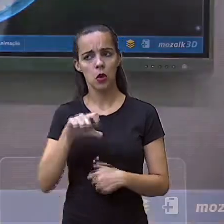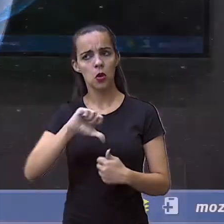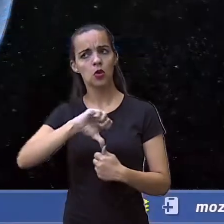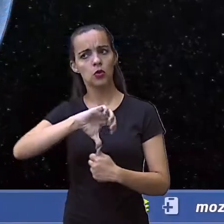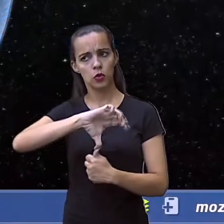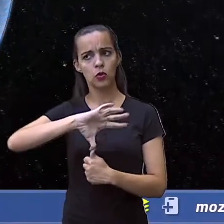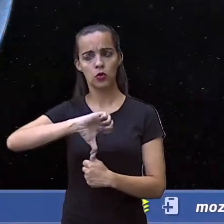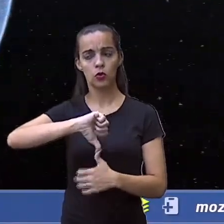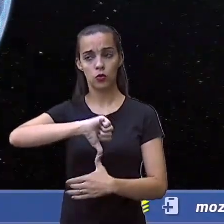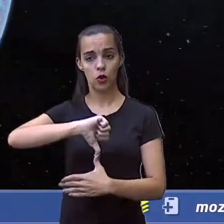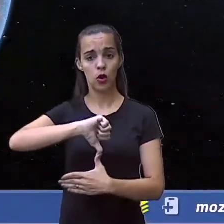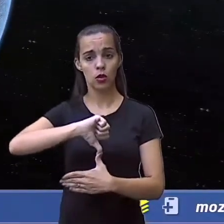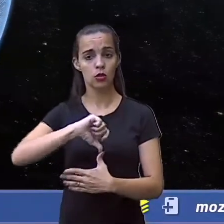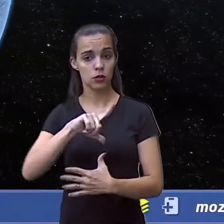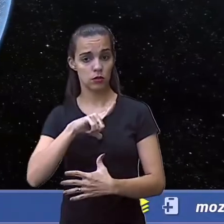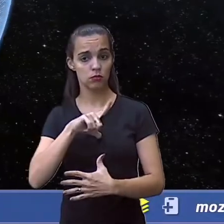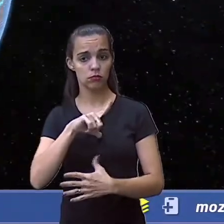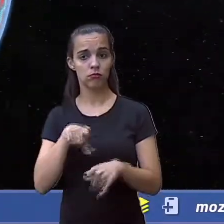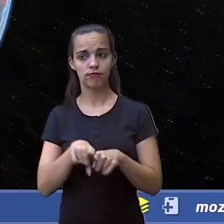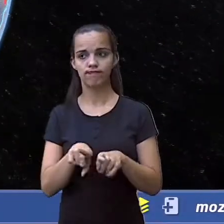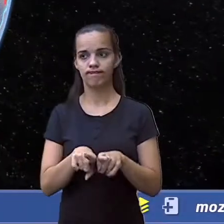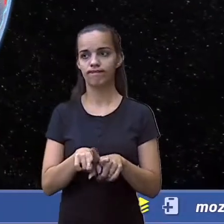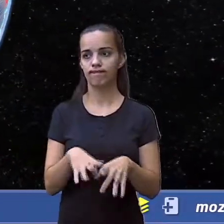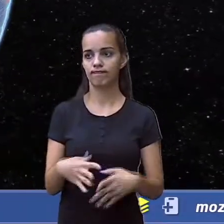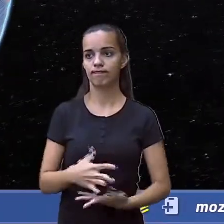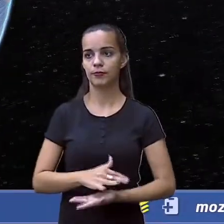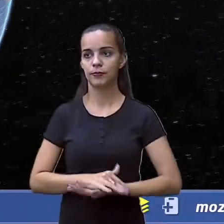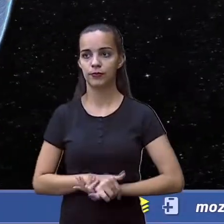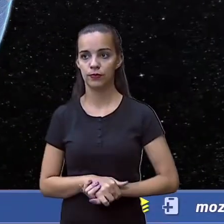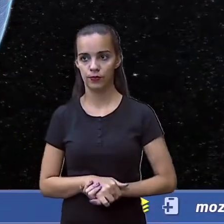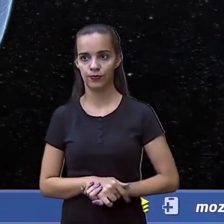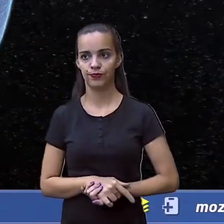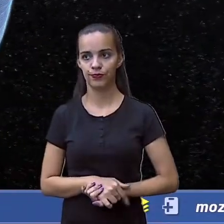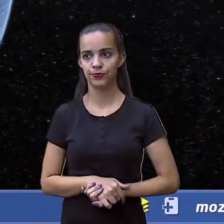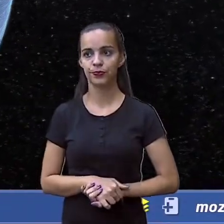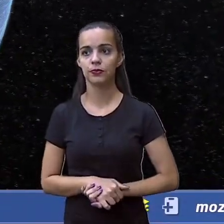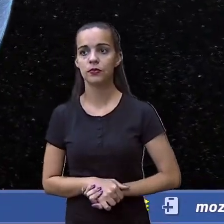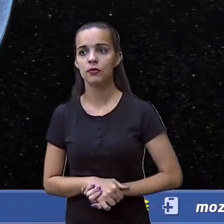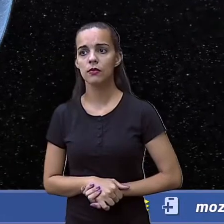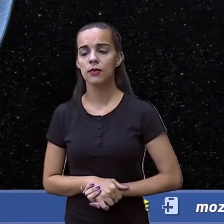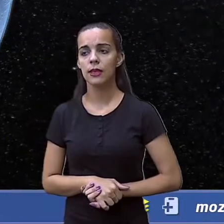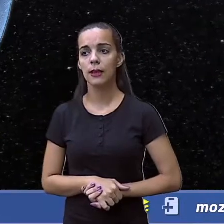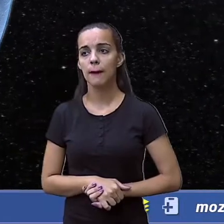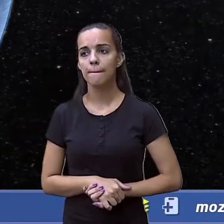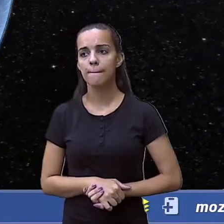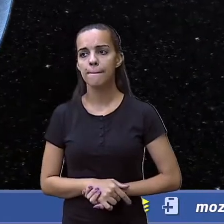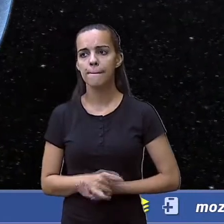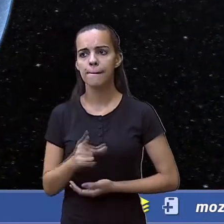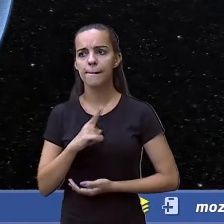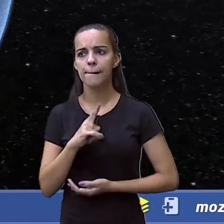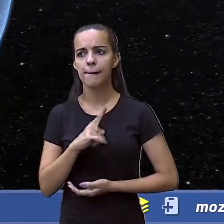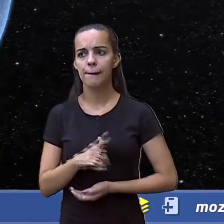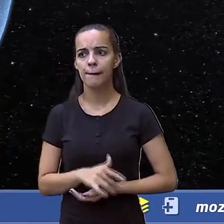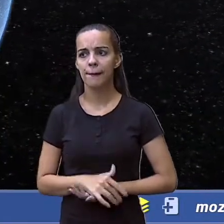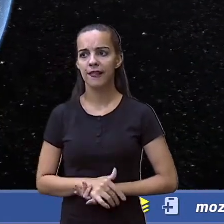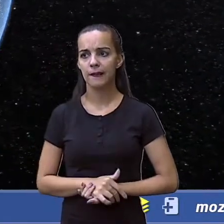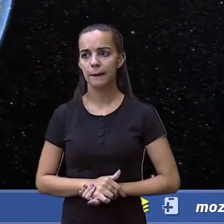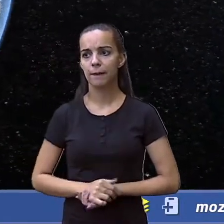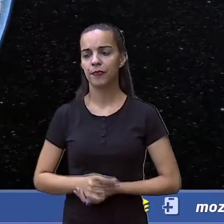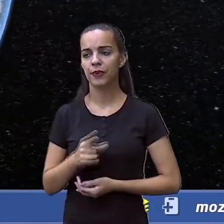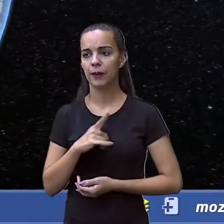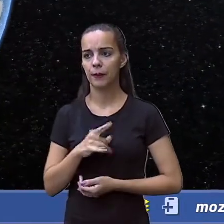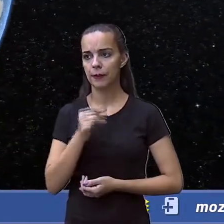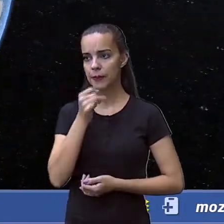Norte e a Placa aqui também da América do Sul. Elas vão estar se chocando,